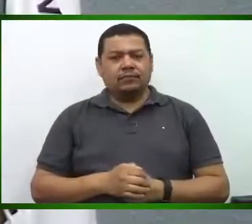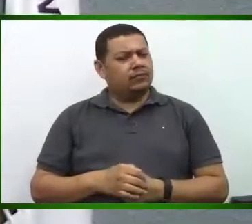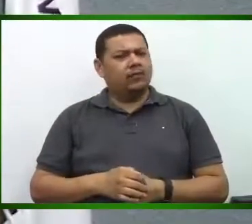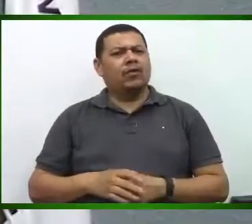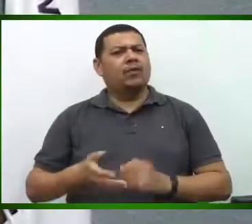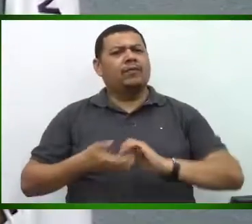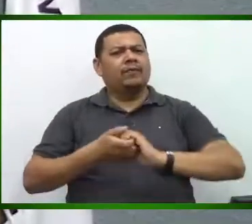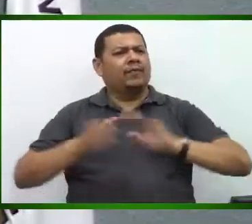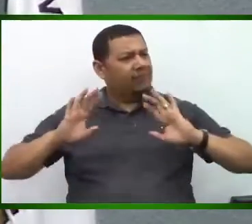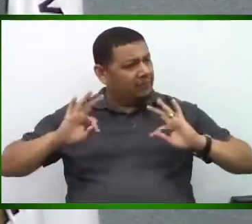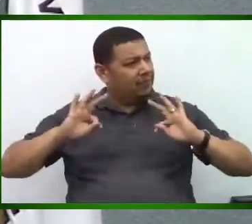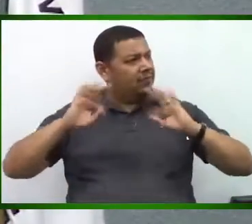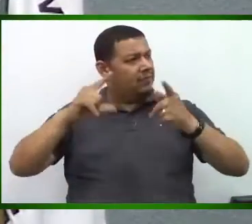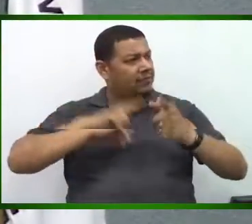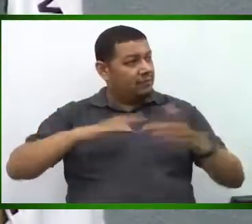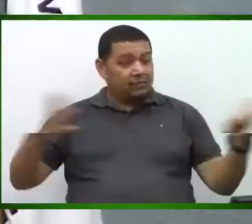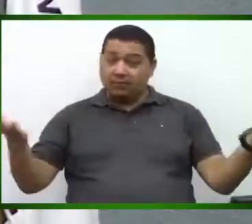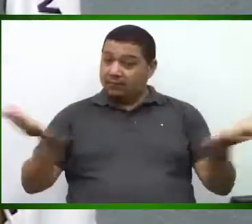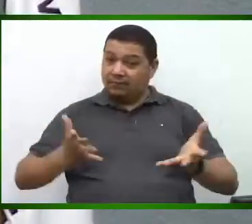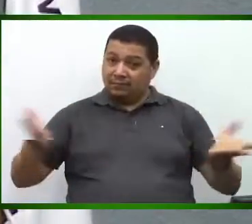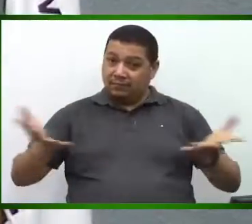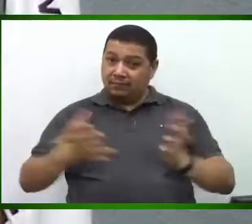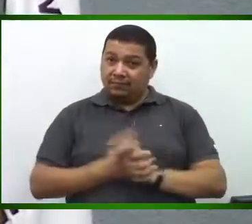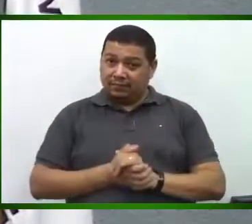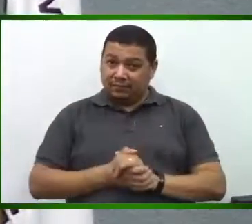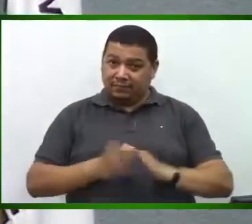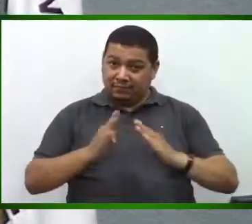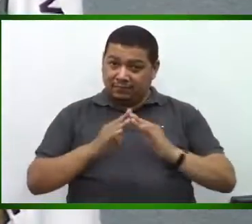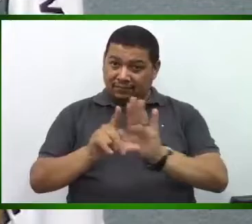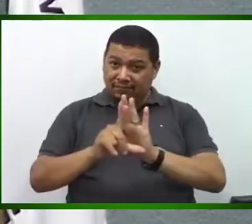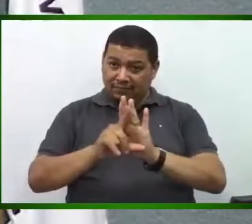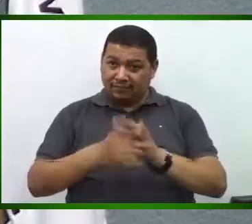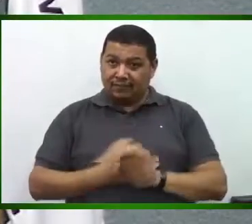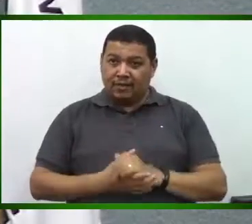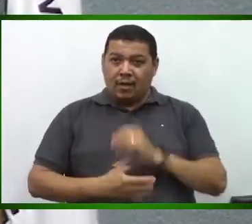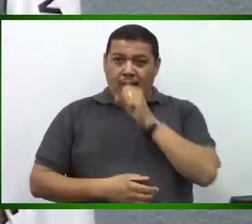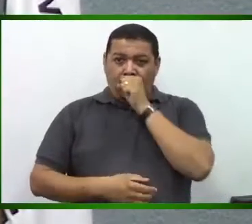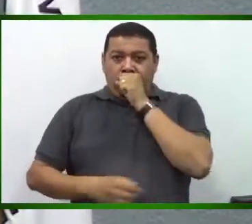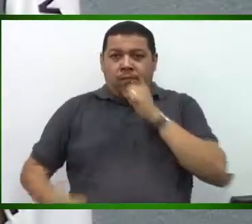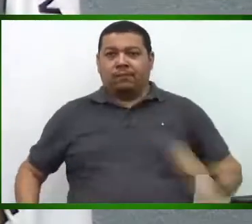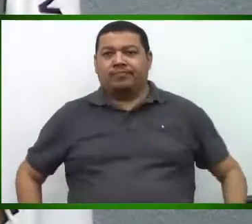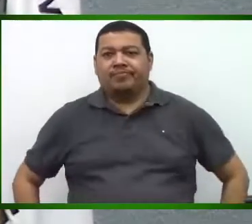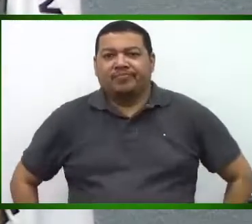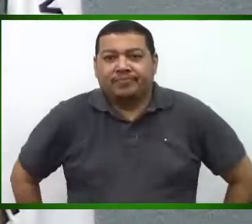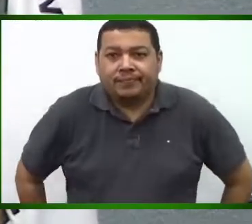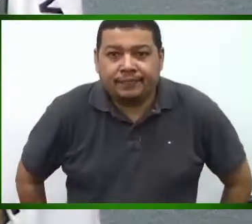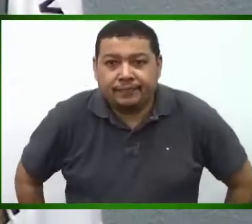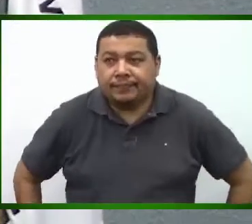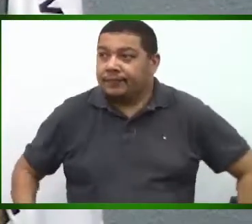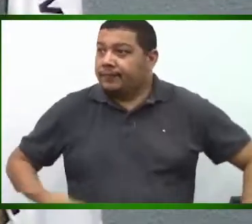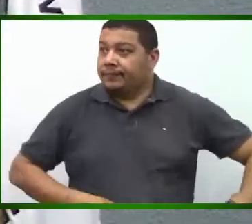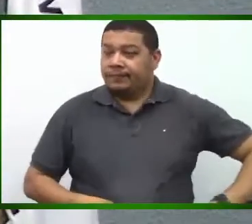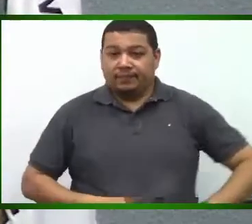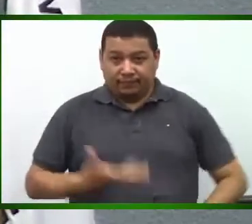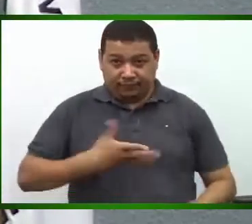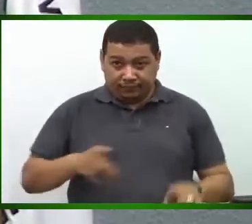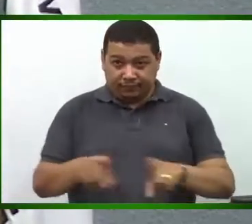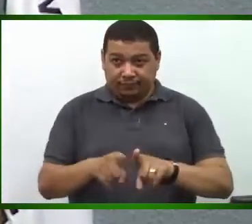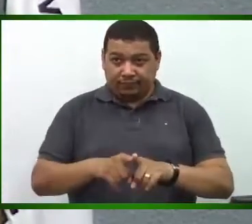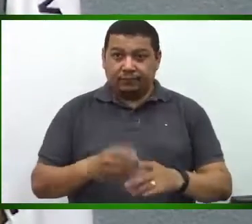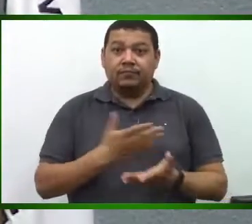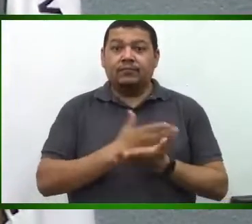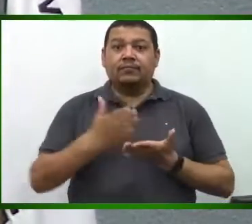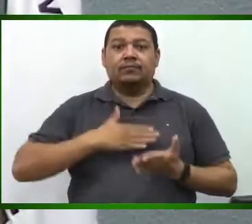cumprimentar todos que se fazem presentes nessa Casa de Leis. Quero aqui já